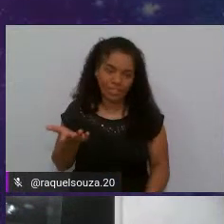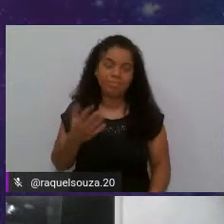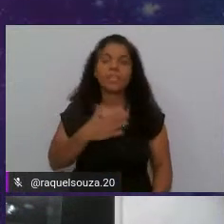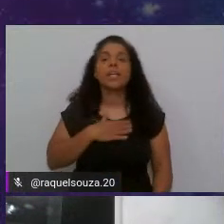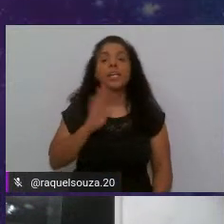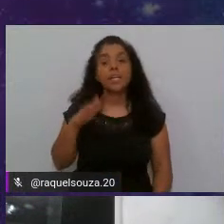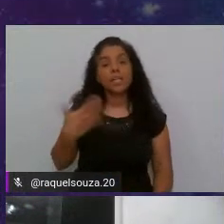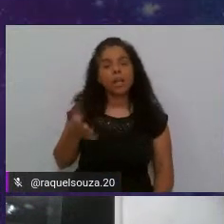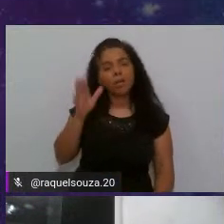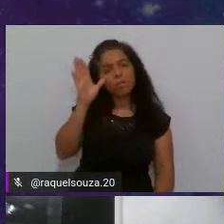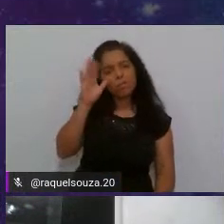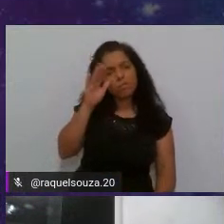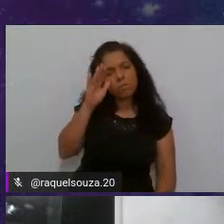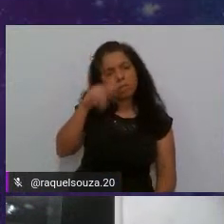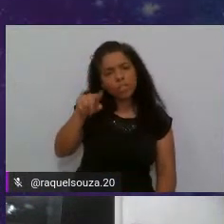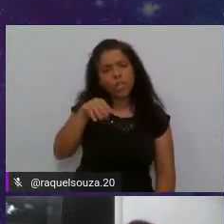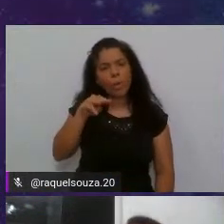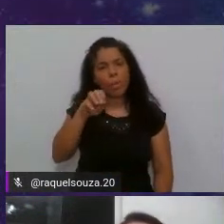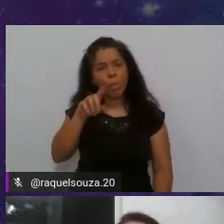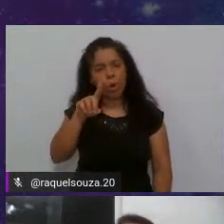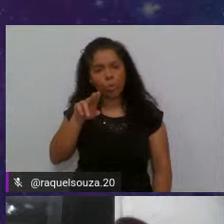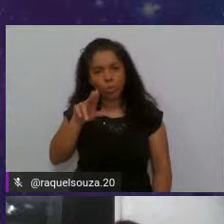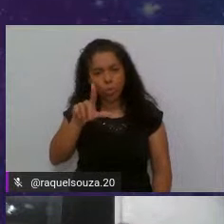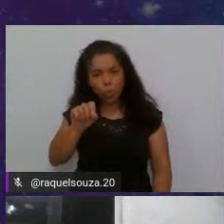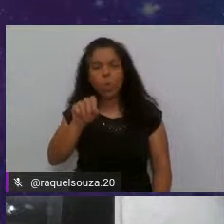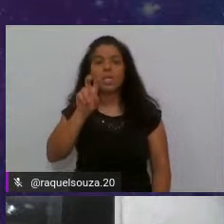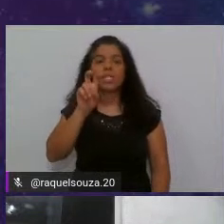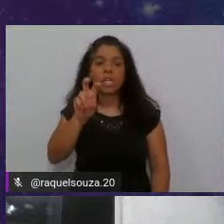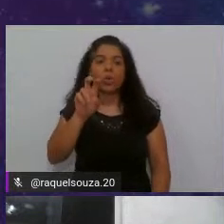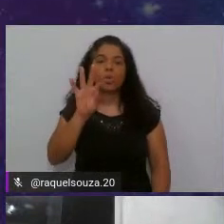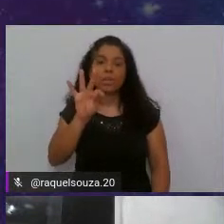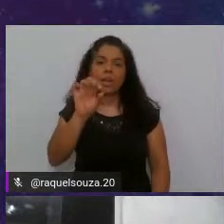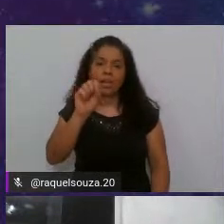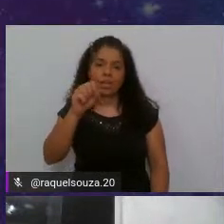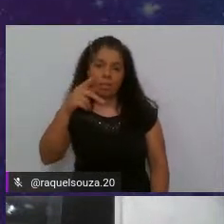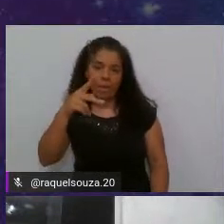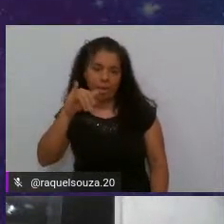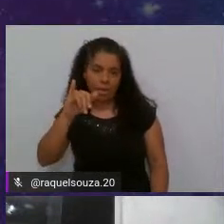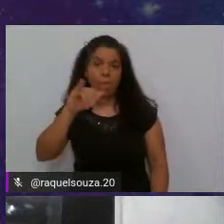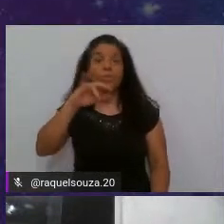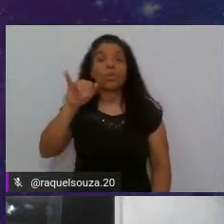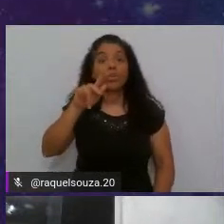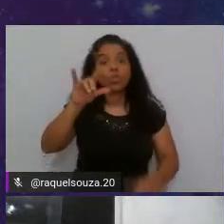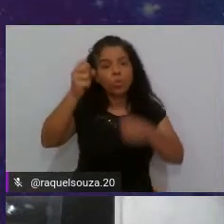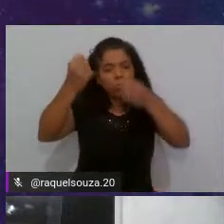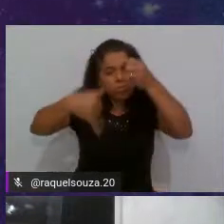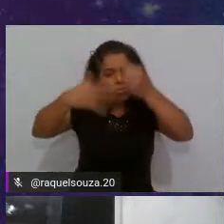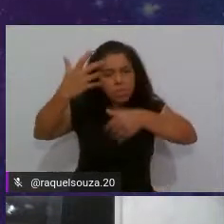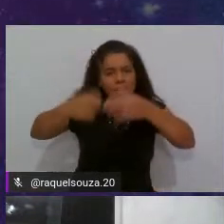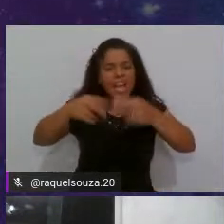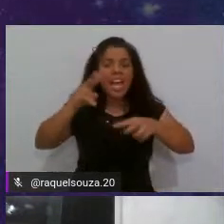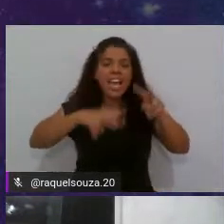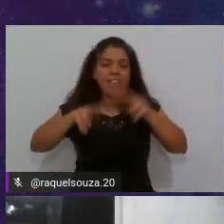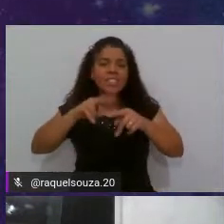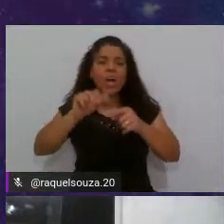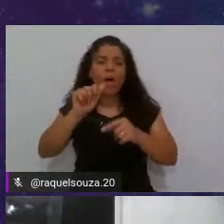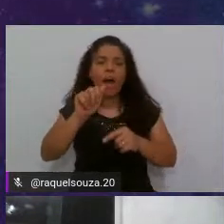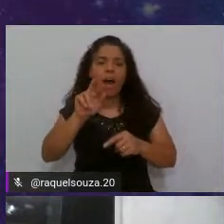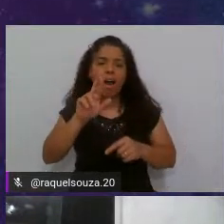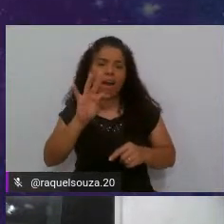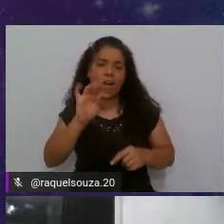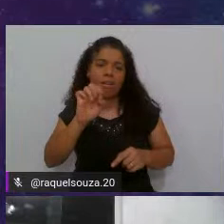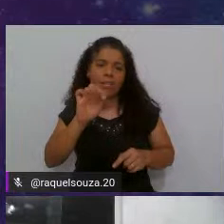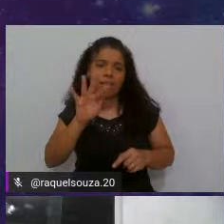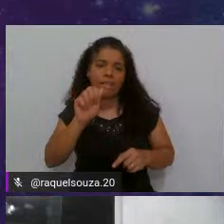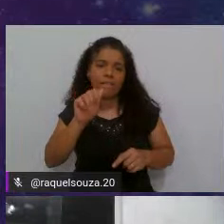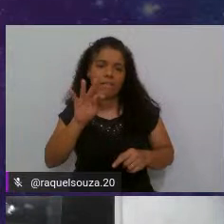assisti no módulo 5 do TSPI, o Júlio falava sobre revisão de artefatos, e durante aquela aula, eu